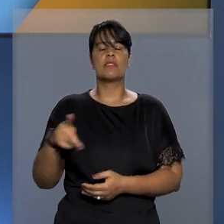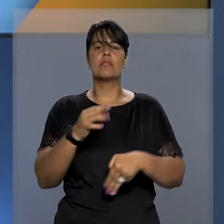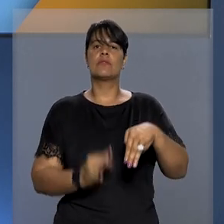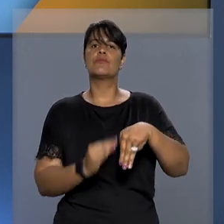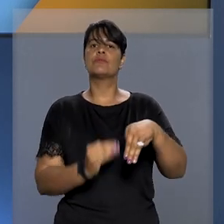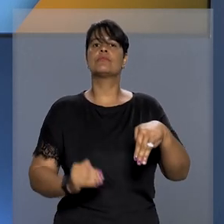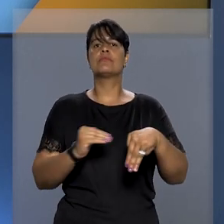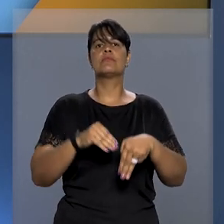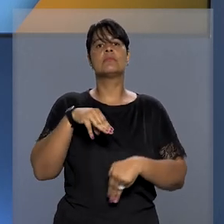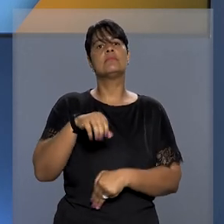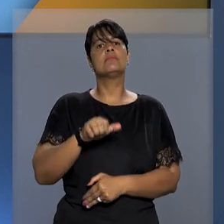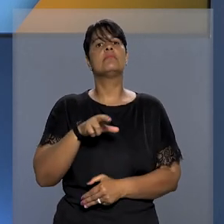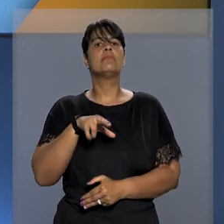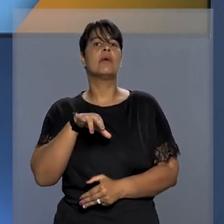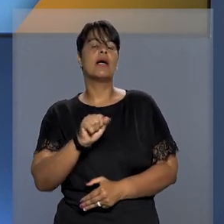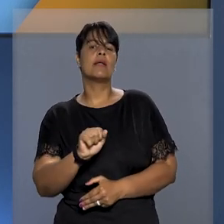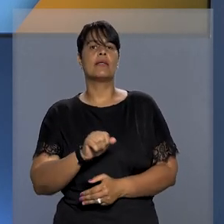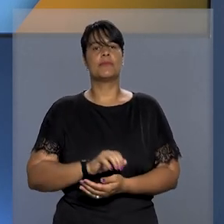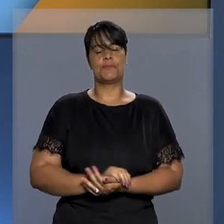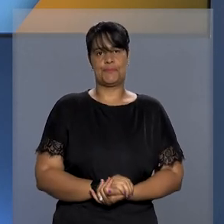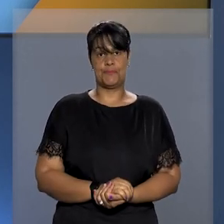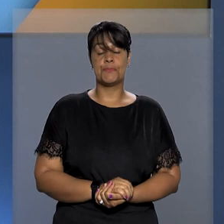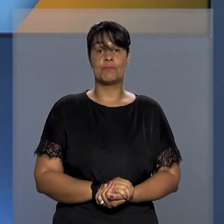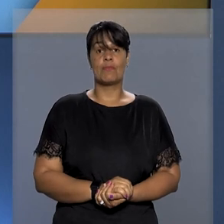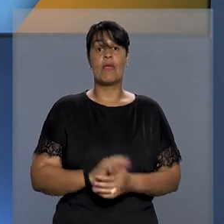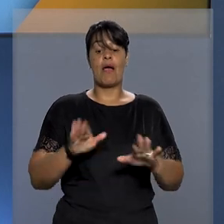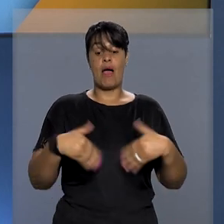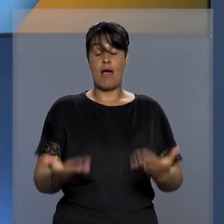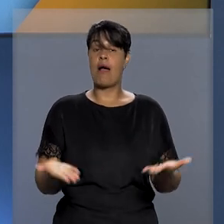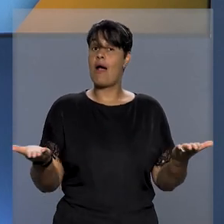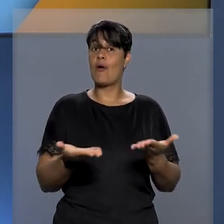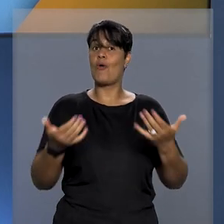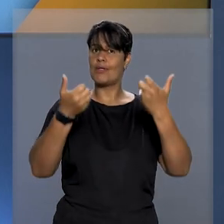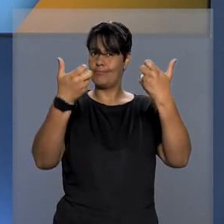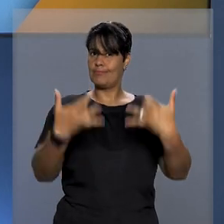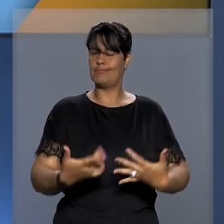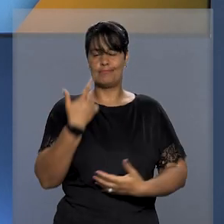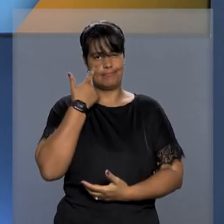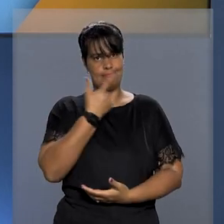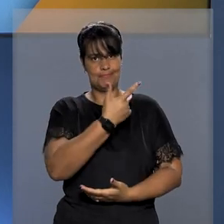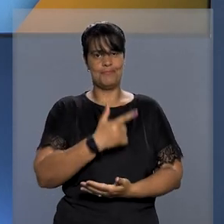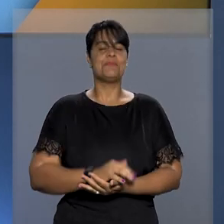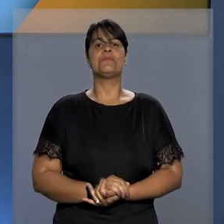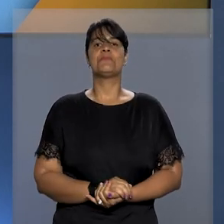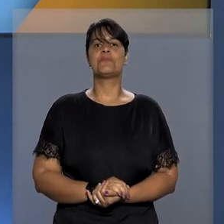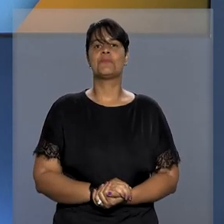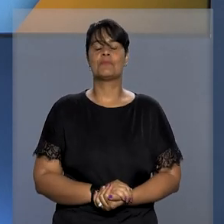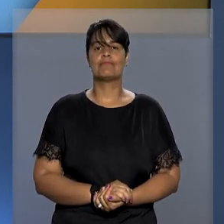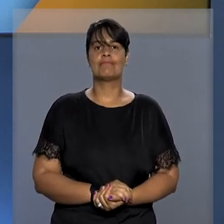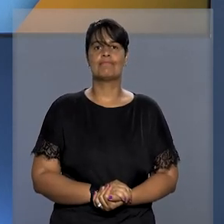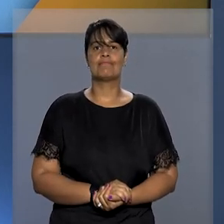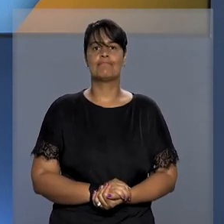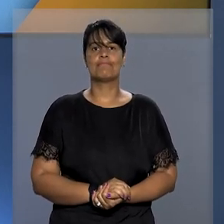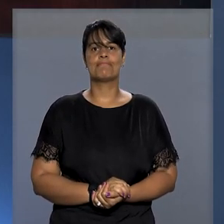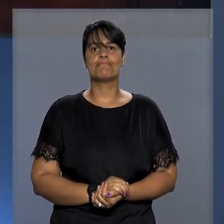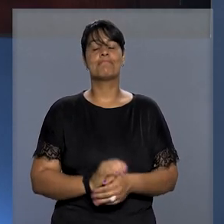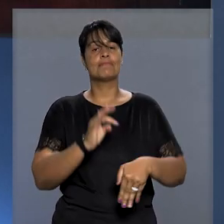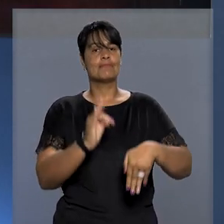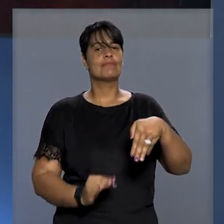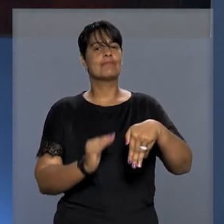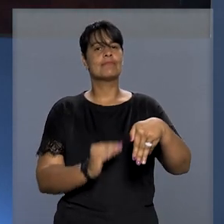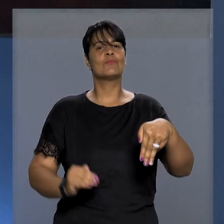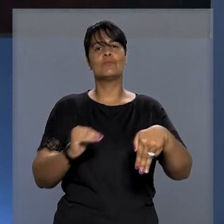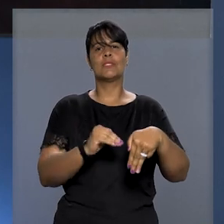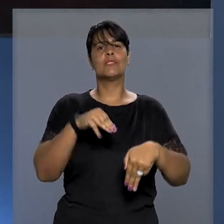da presidente da Corte, ministra Maria Tereza de Assis Moura. Quem explica a decisão é a repórter Marina Campos. A